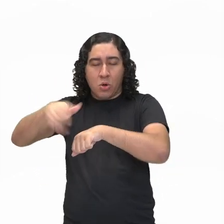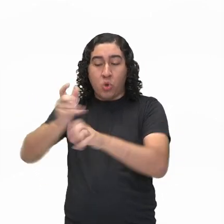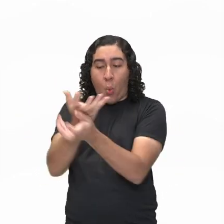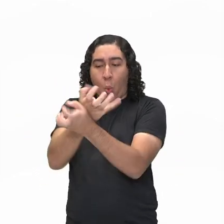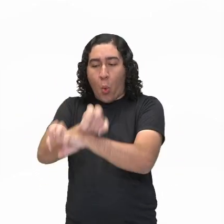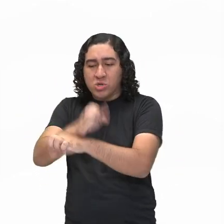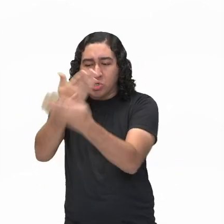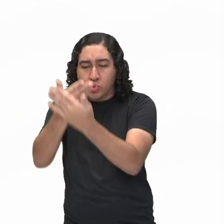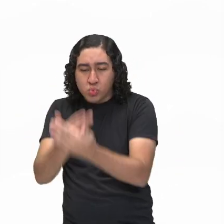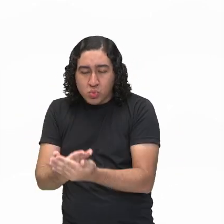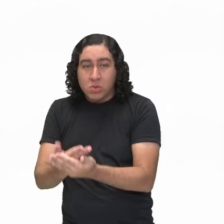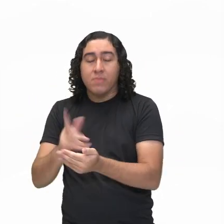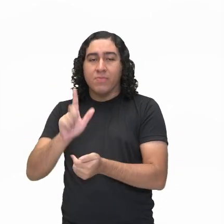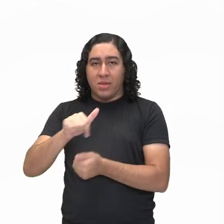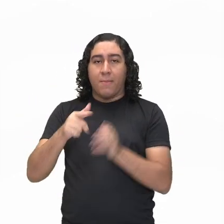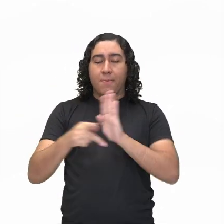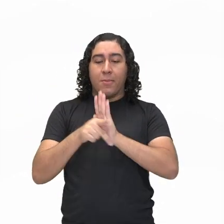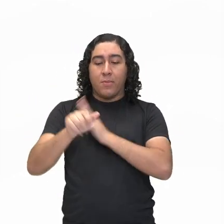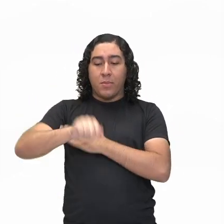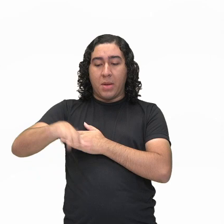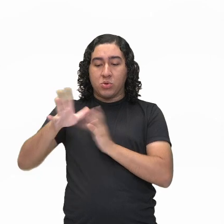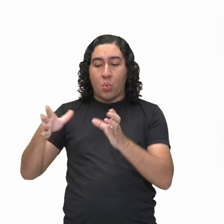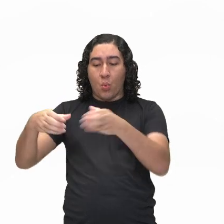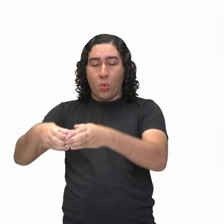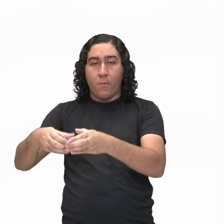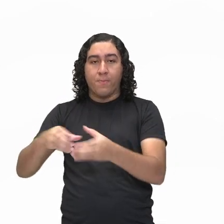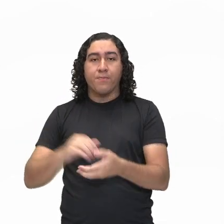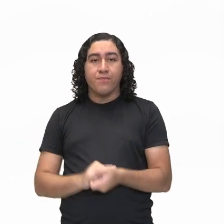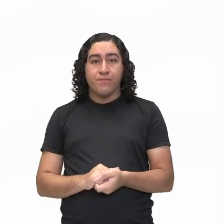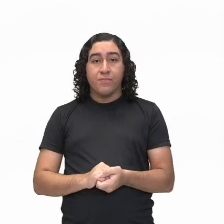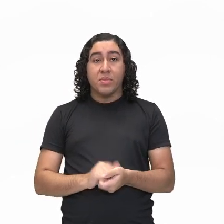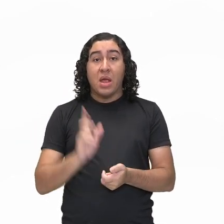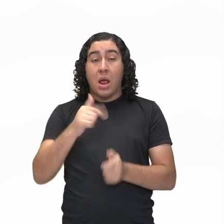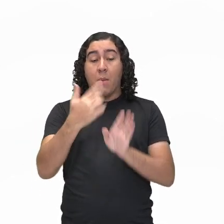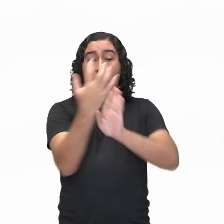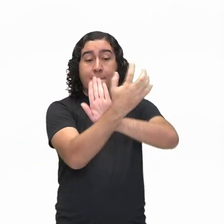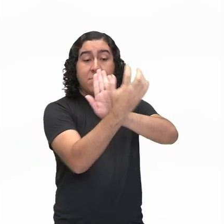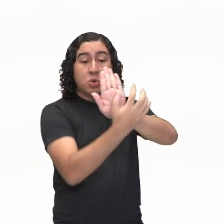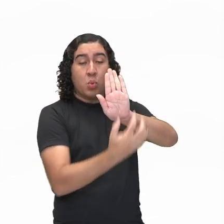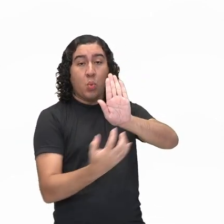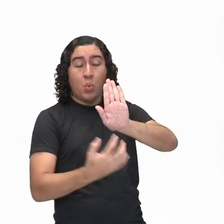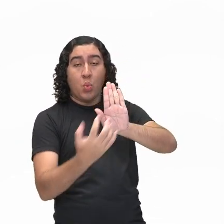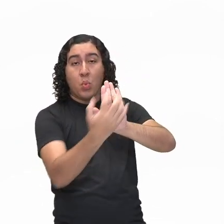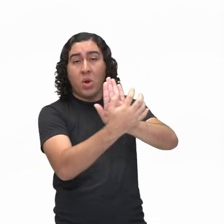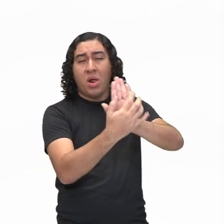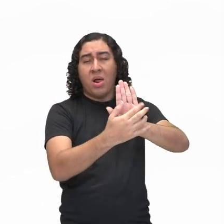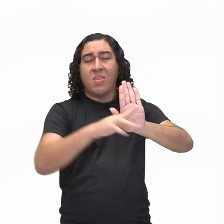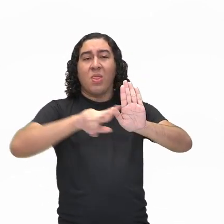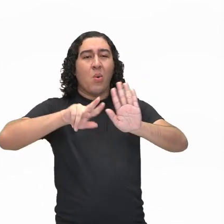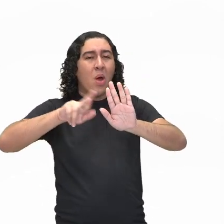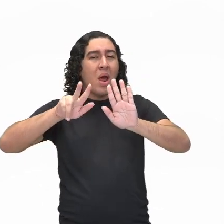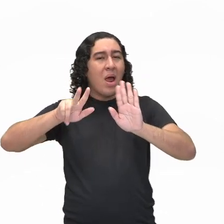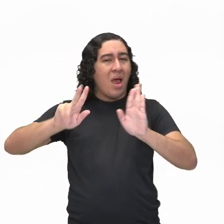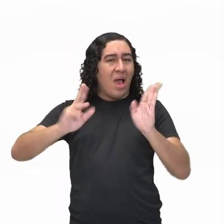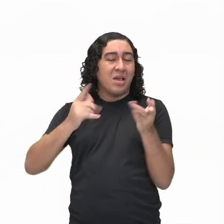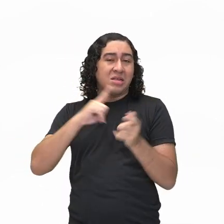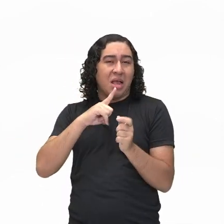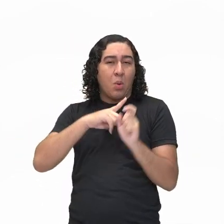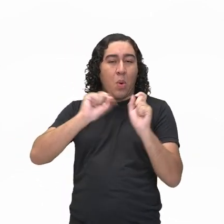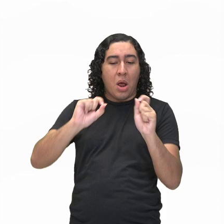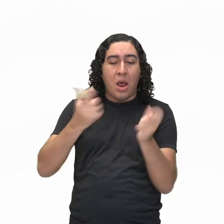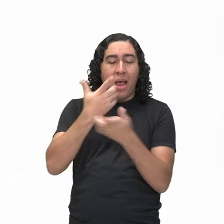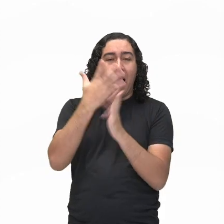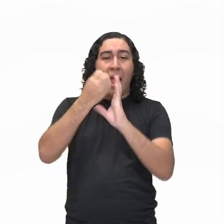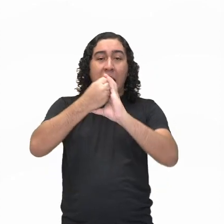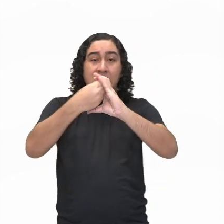que é uma pintura estilizada, não é uma pintura naturalista, ou seja, aquela que